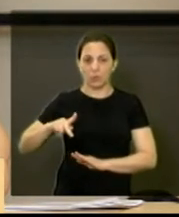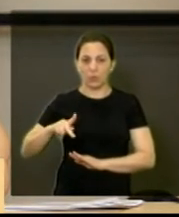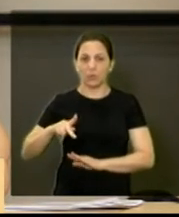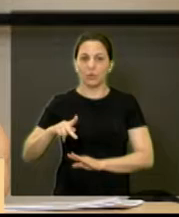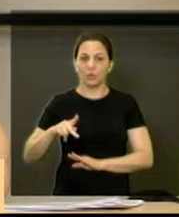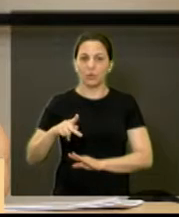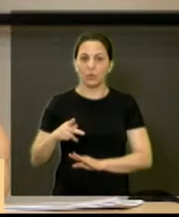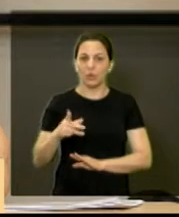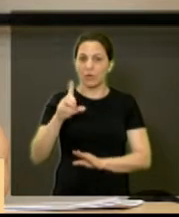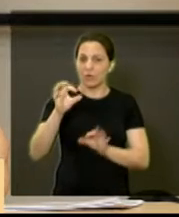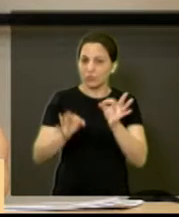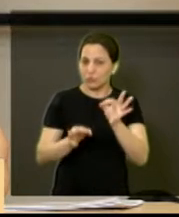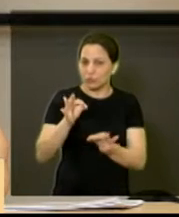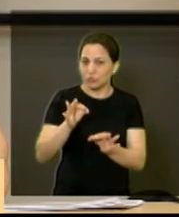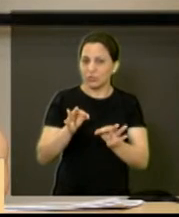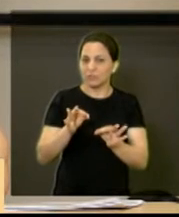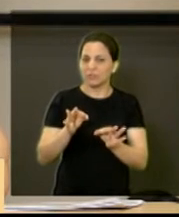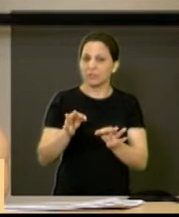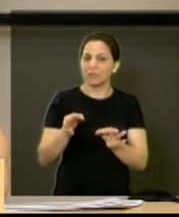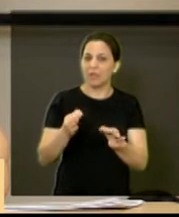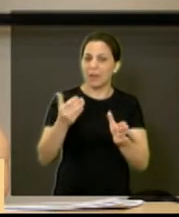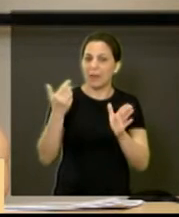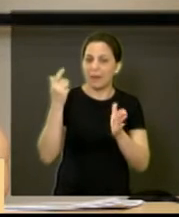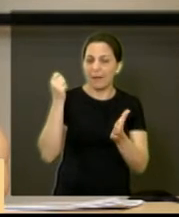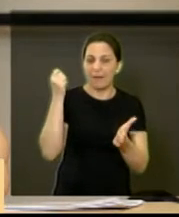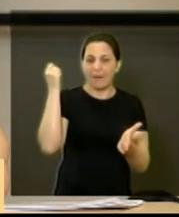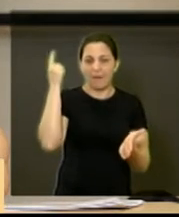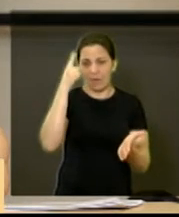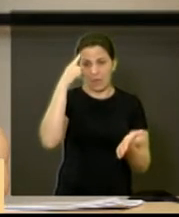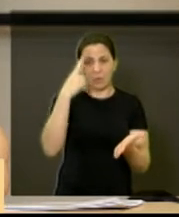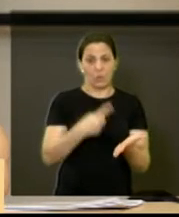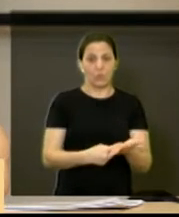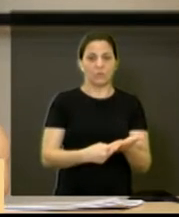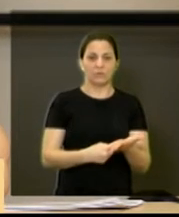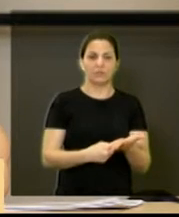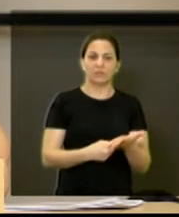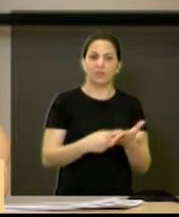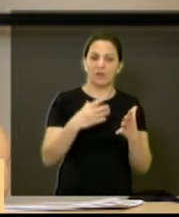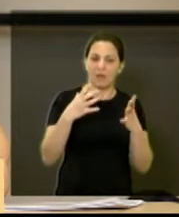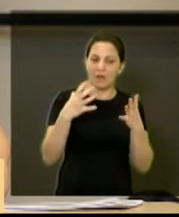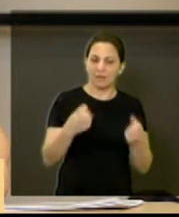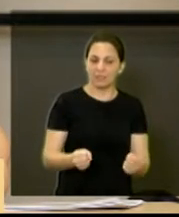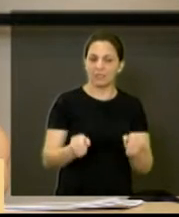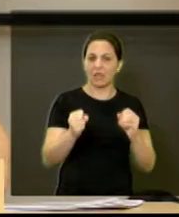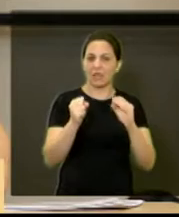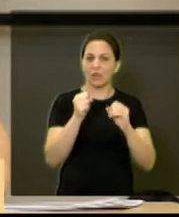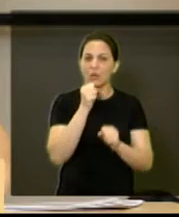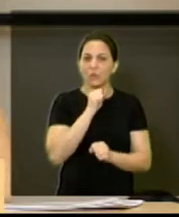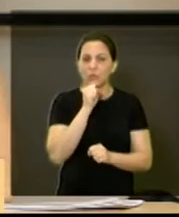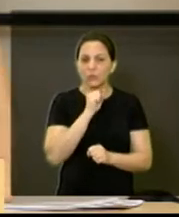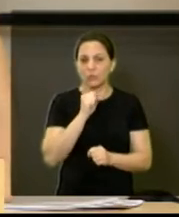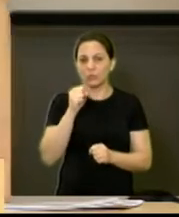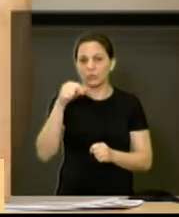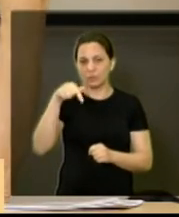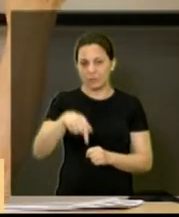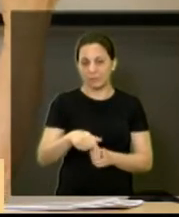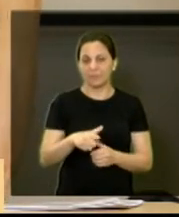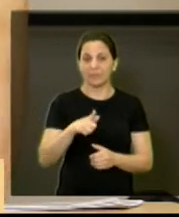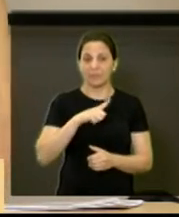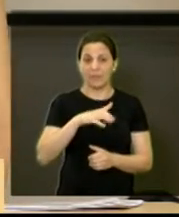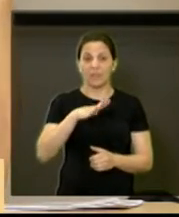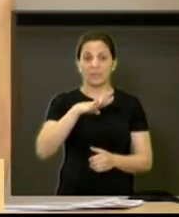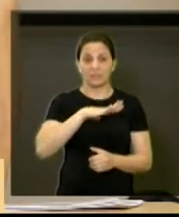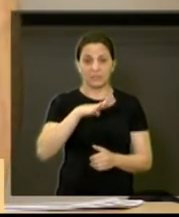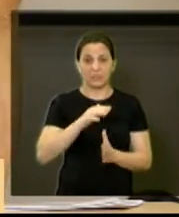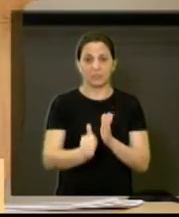determinando o acolhimento desses idosos. Aí o município gera um